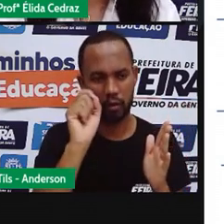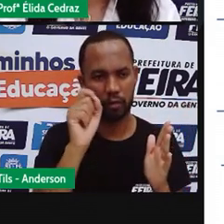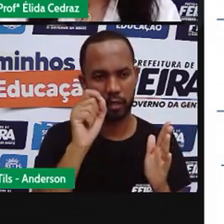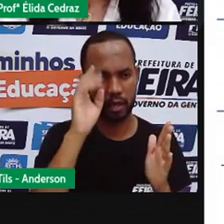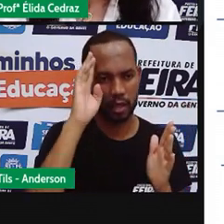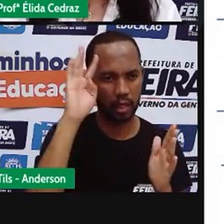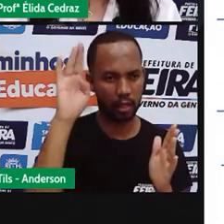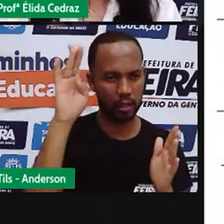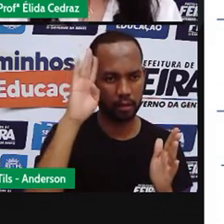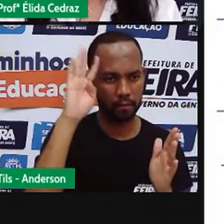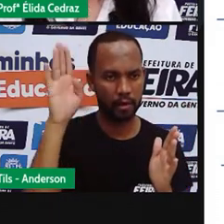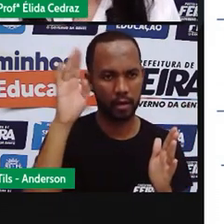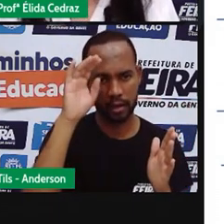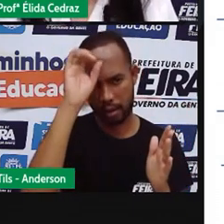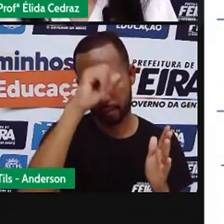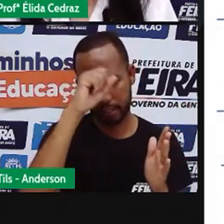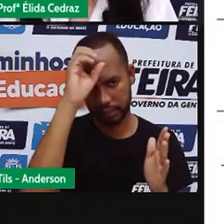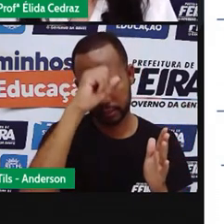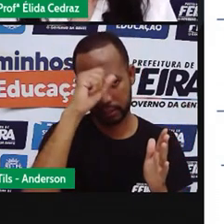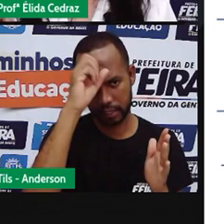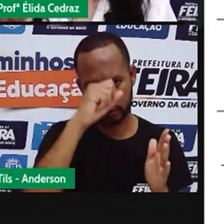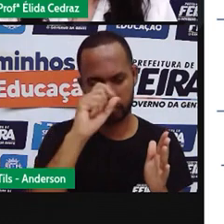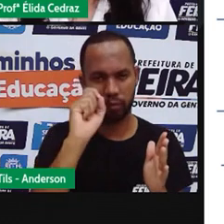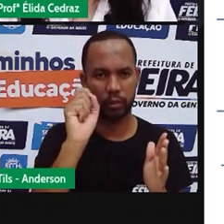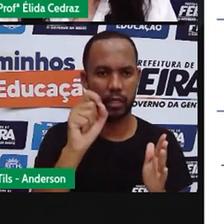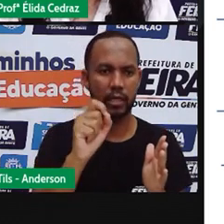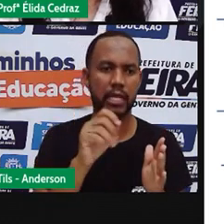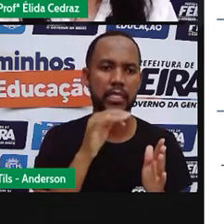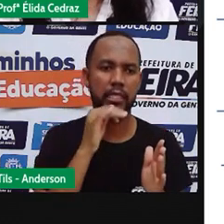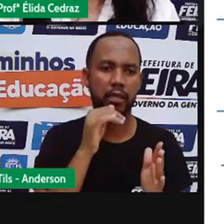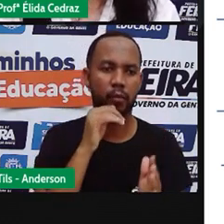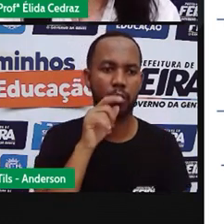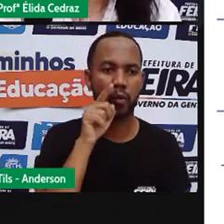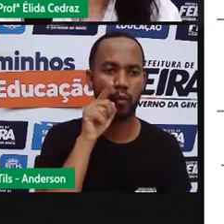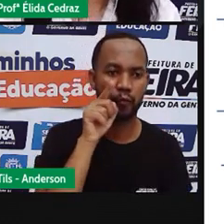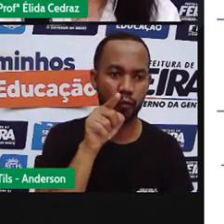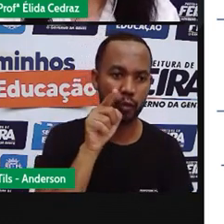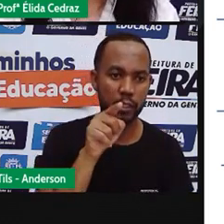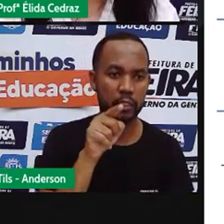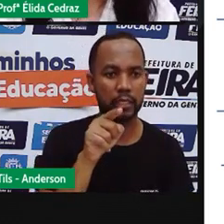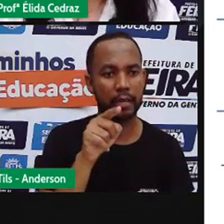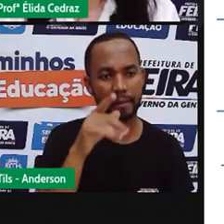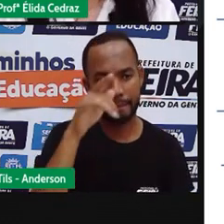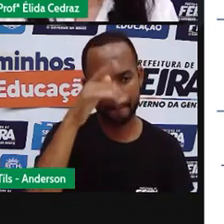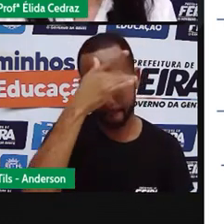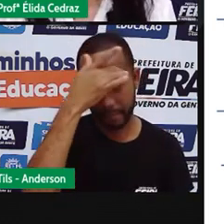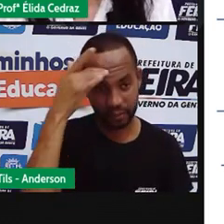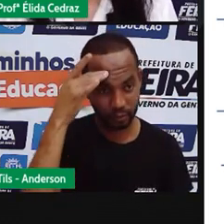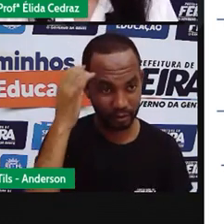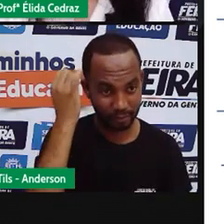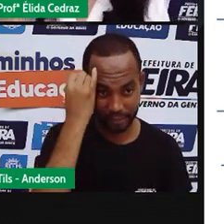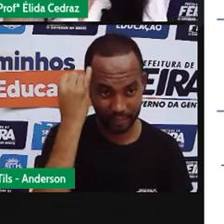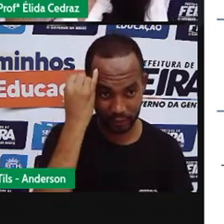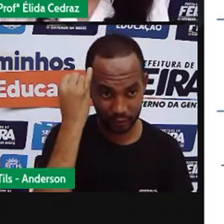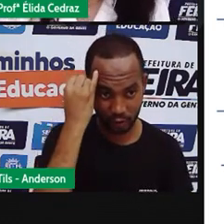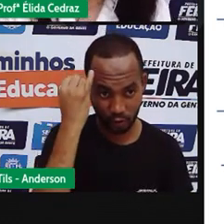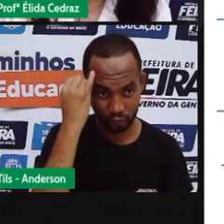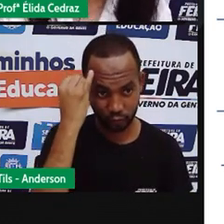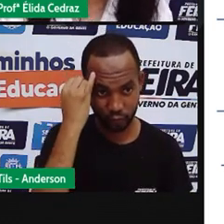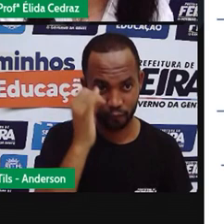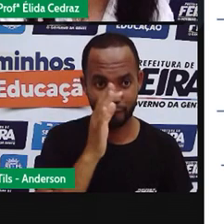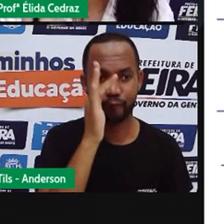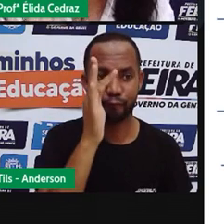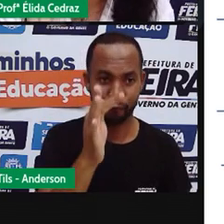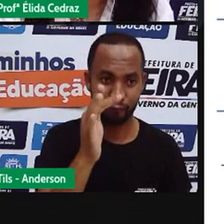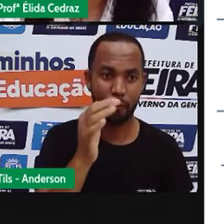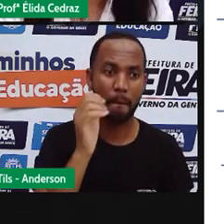ensinamento. Que os preguiçosos olhem o que merecem. Que outro